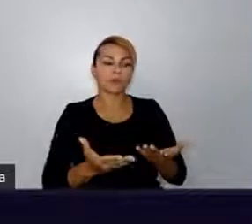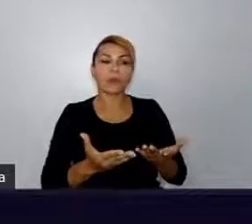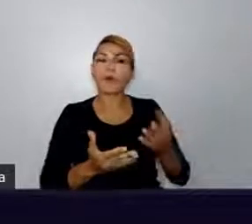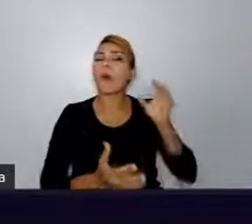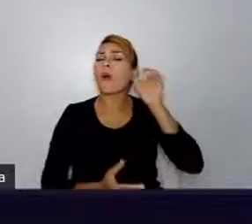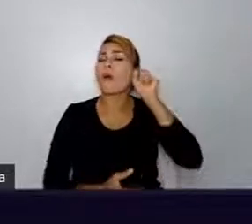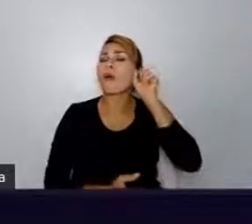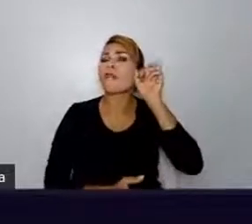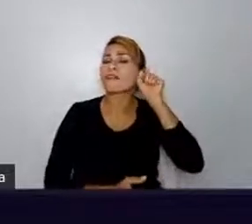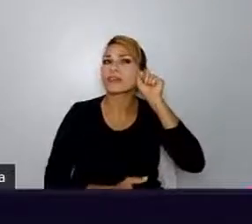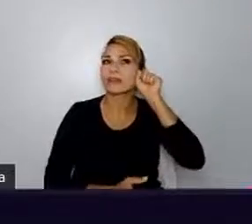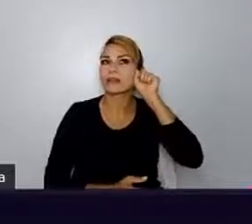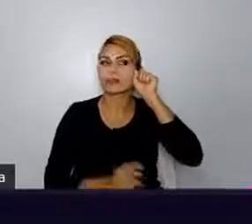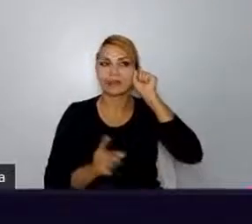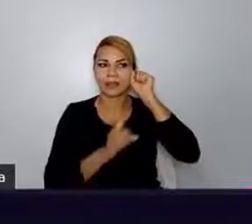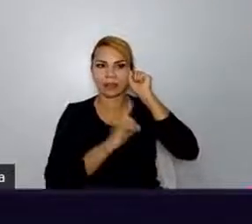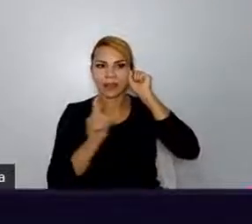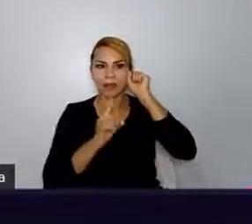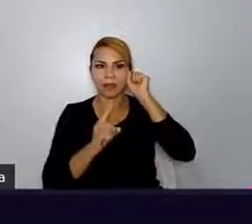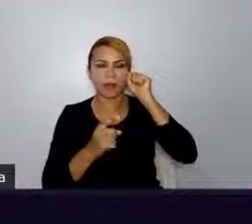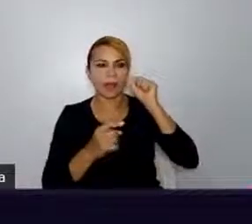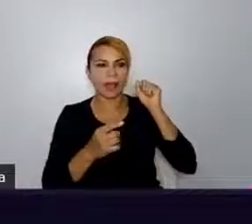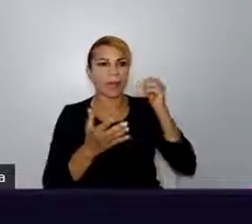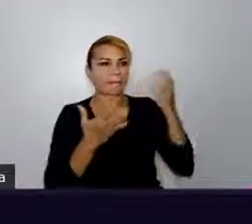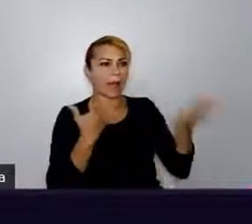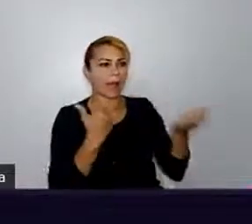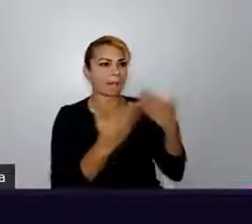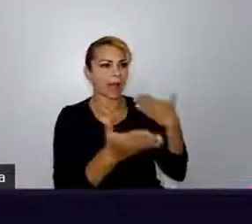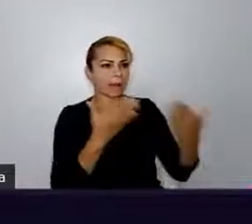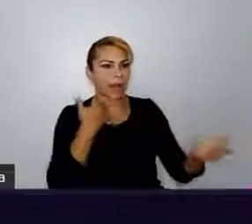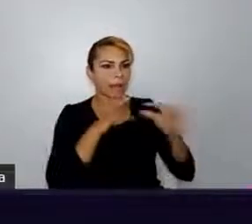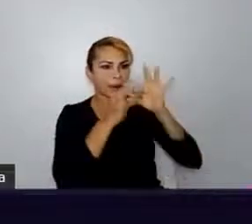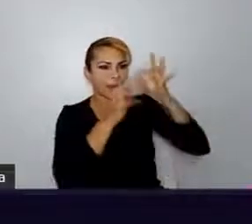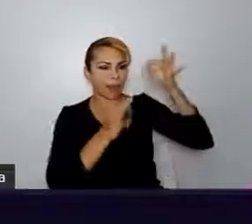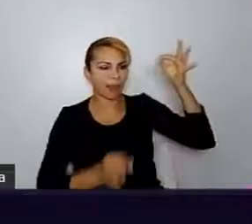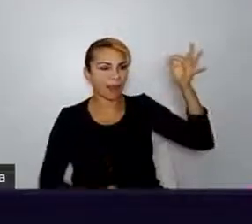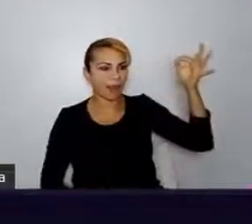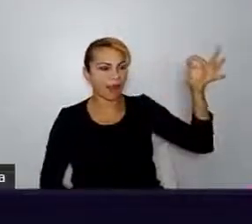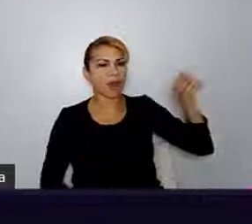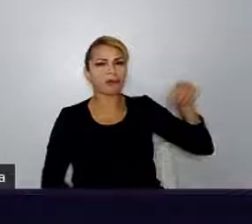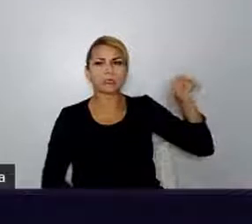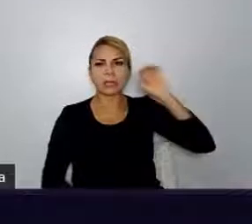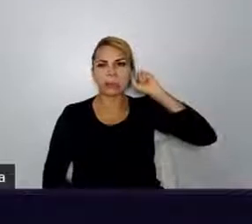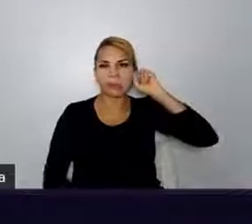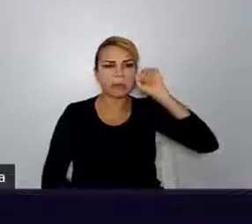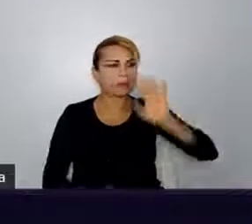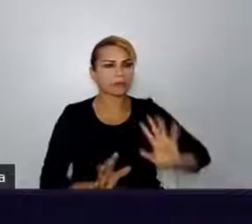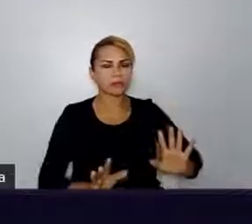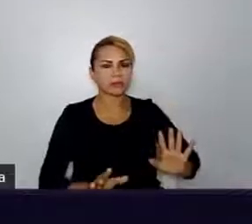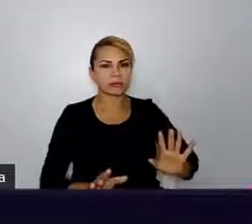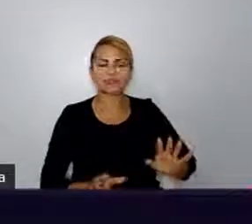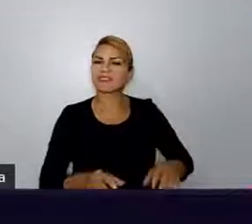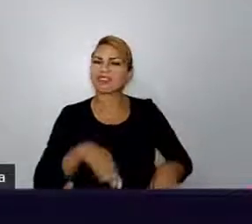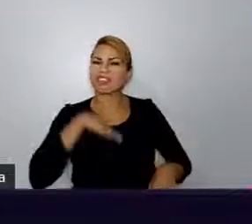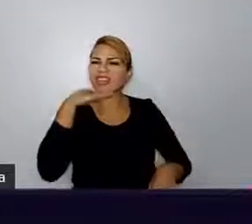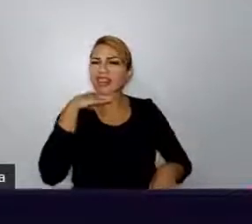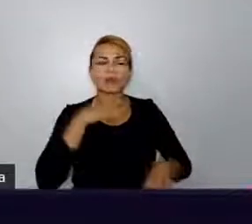Bom, e eu tenho um exemplo sobre isso, que tem a ver com esse tweet do slide.